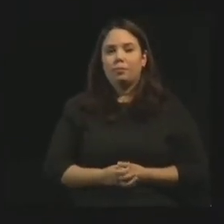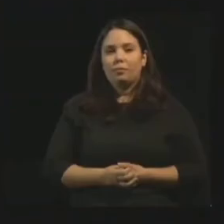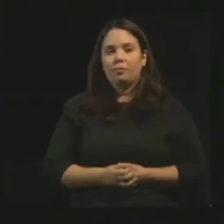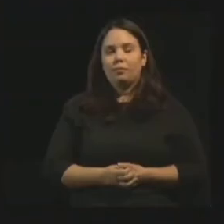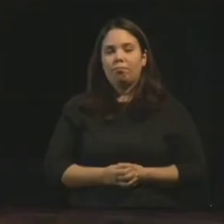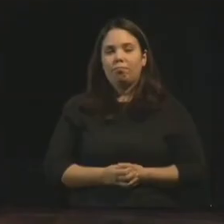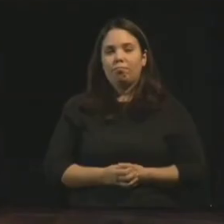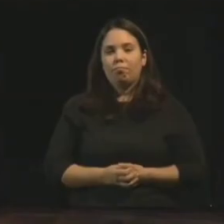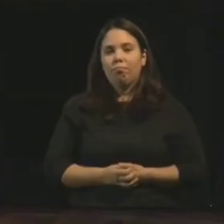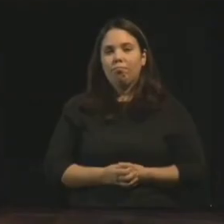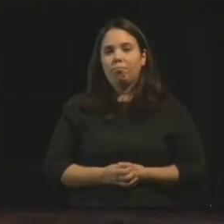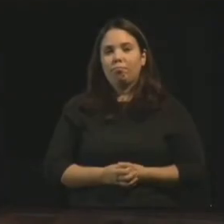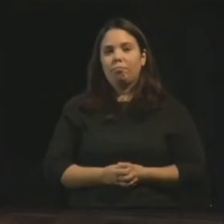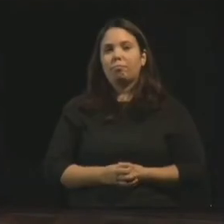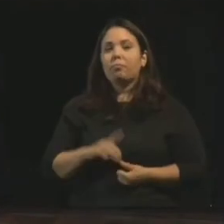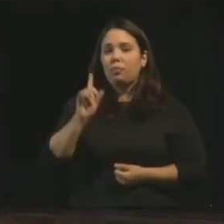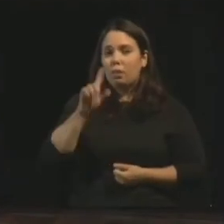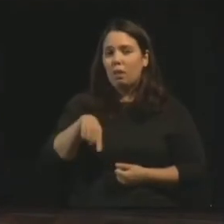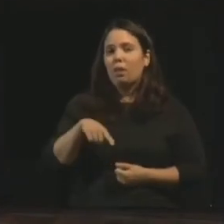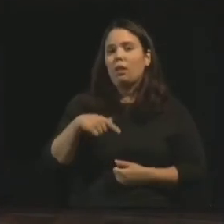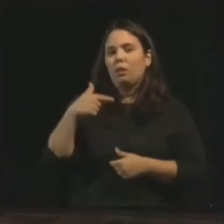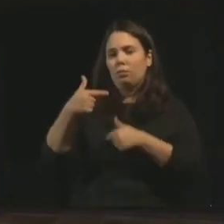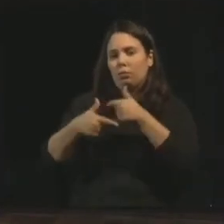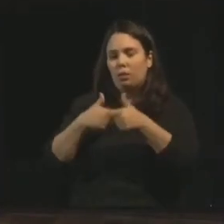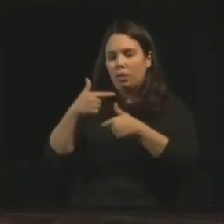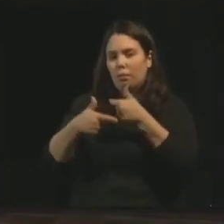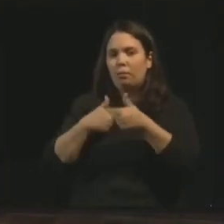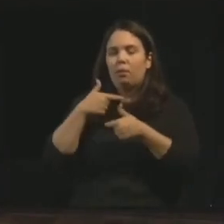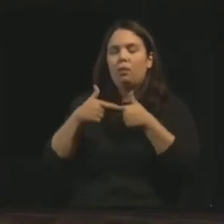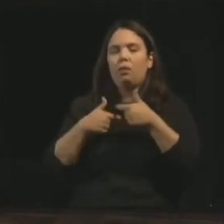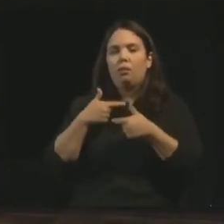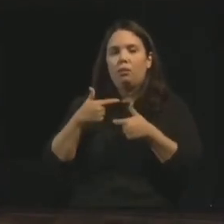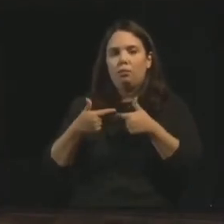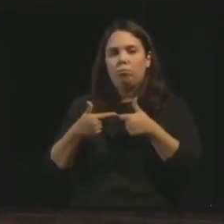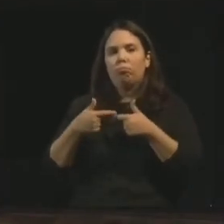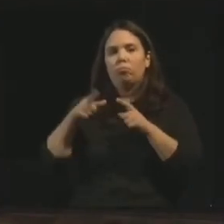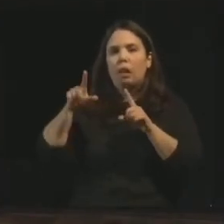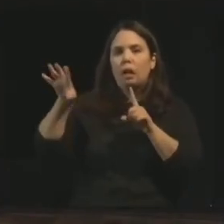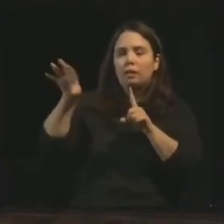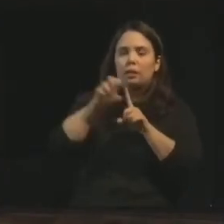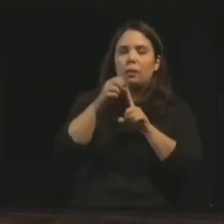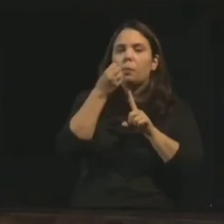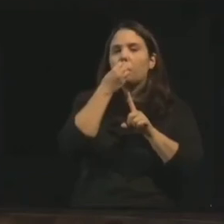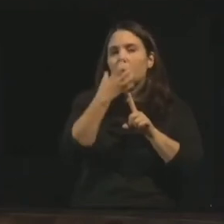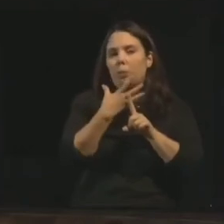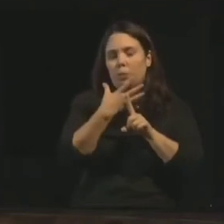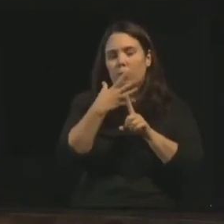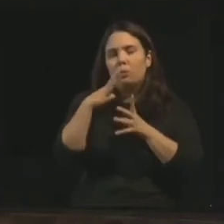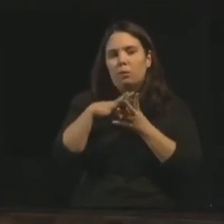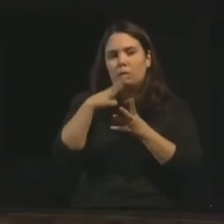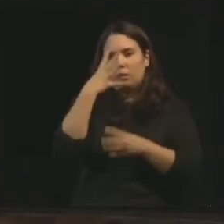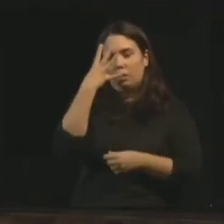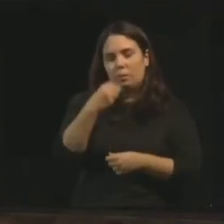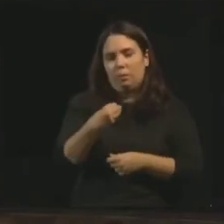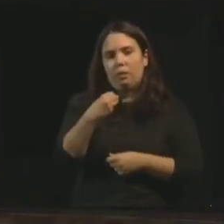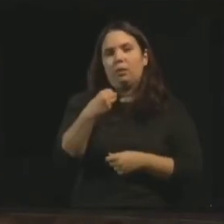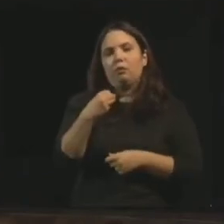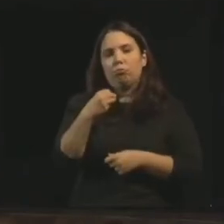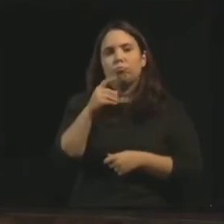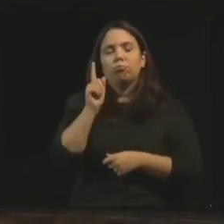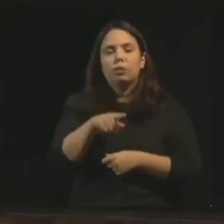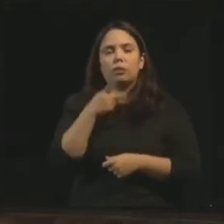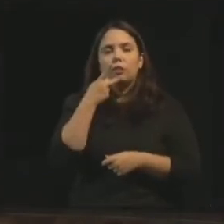é o trabalho no bem, que atrai os bons espíritos. Chico Xavier dizia também a importância do trabalho